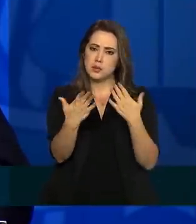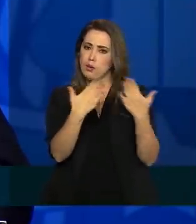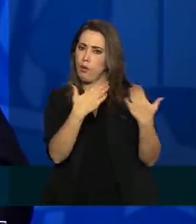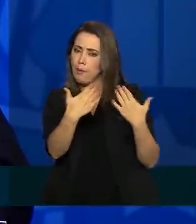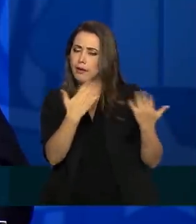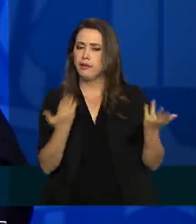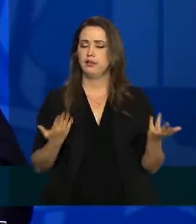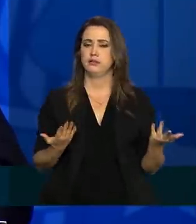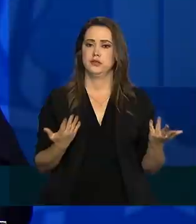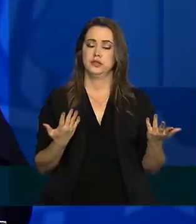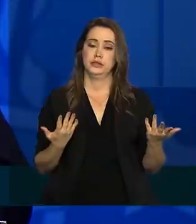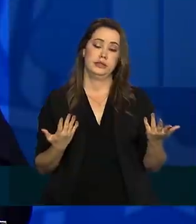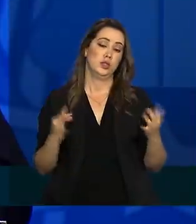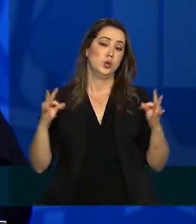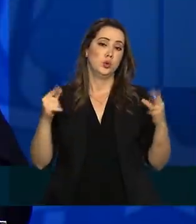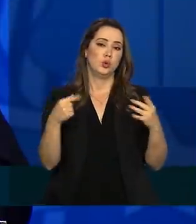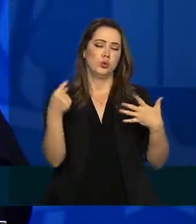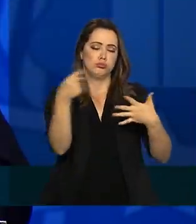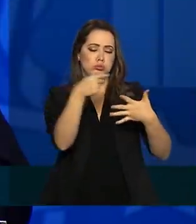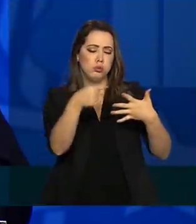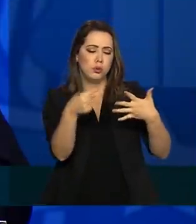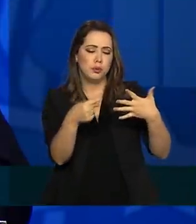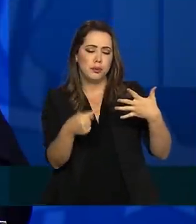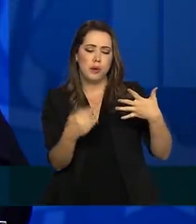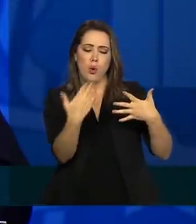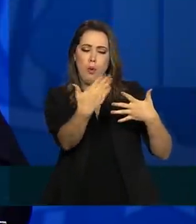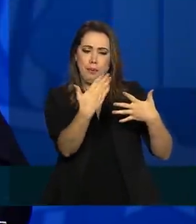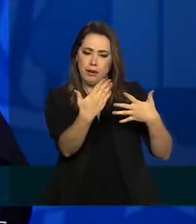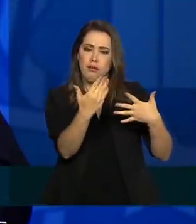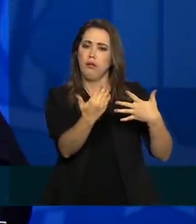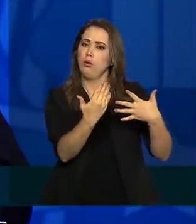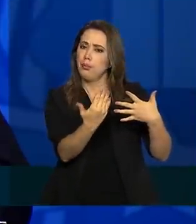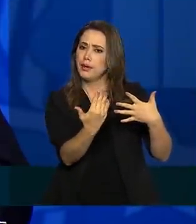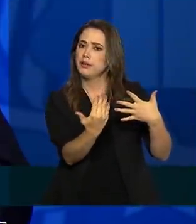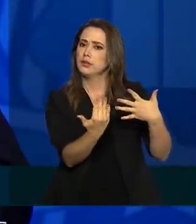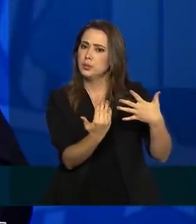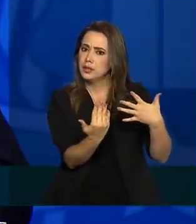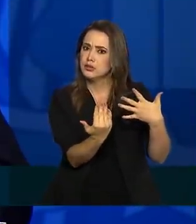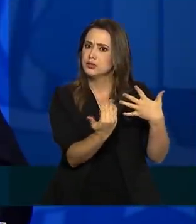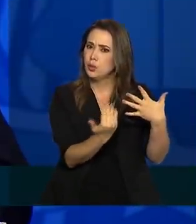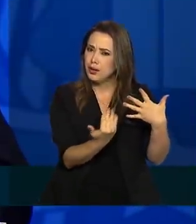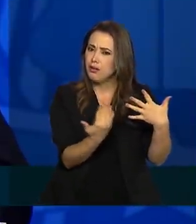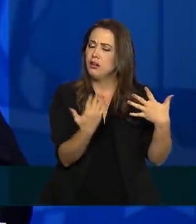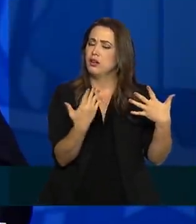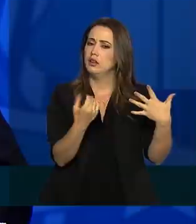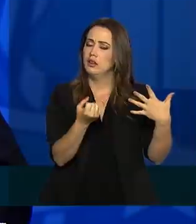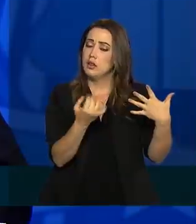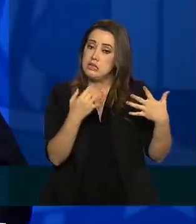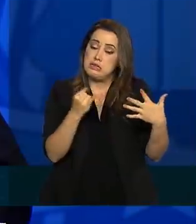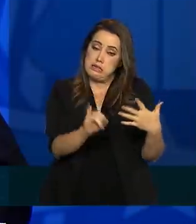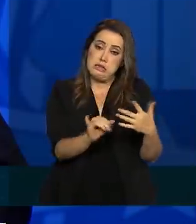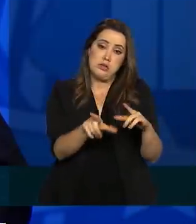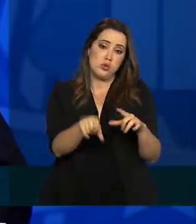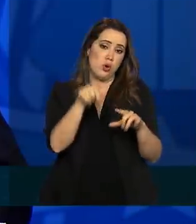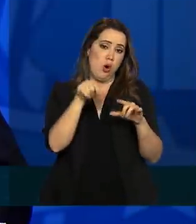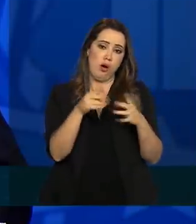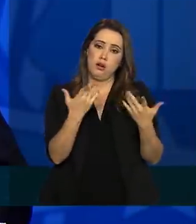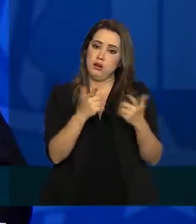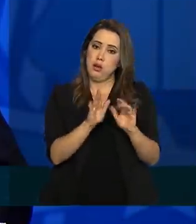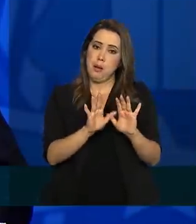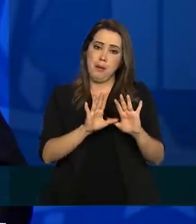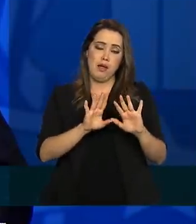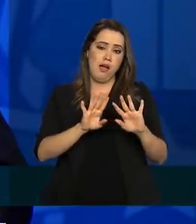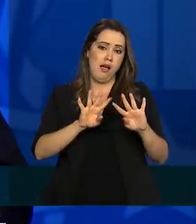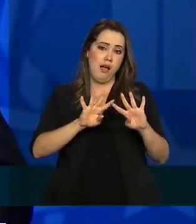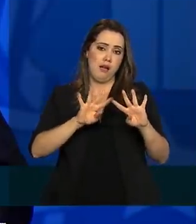consideração também. Então, todos esses aspectos devem ser considerados ao se implementar medidas de maior